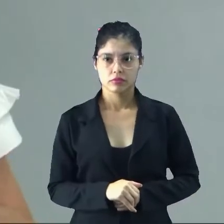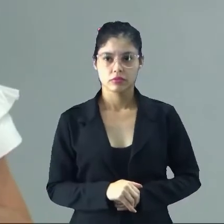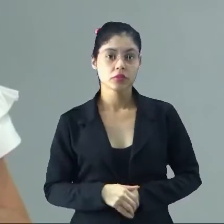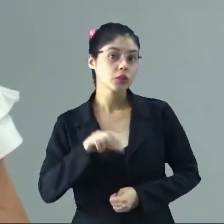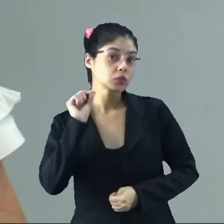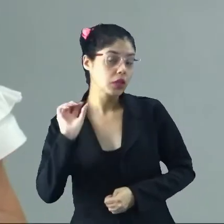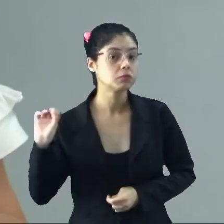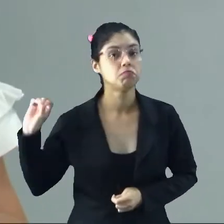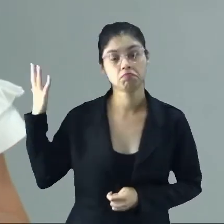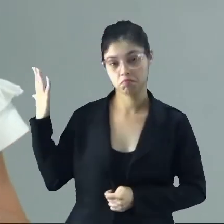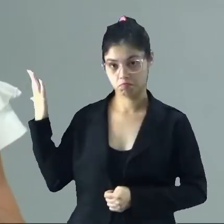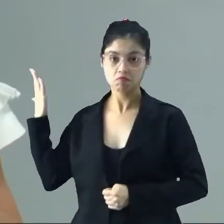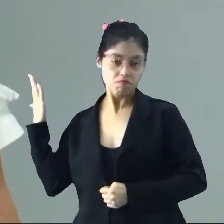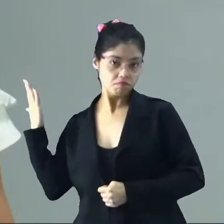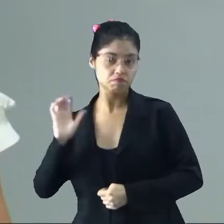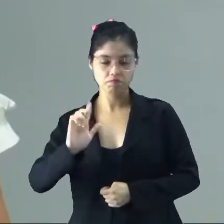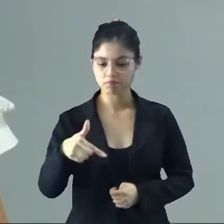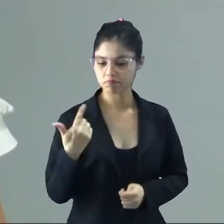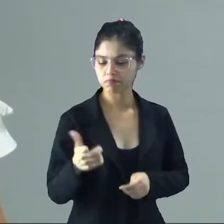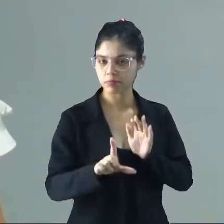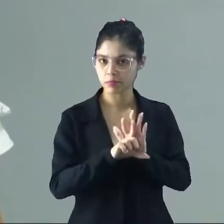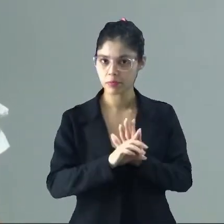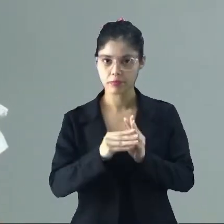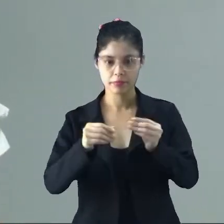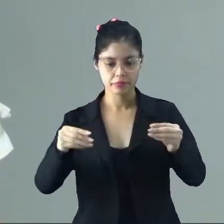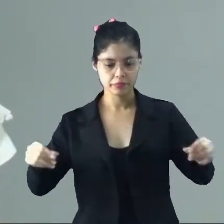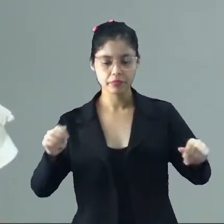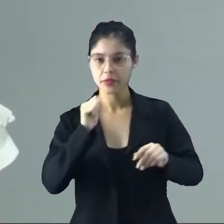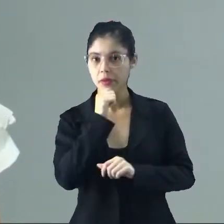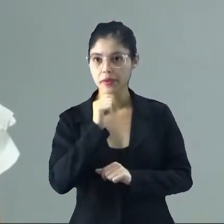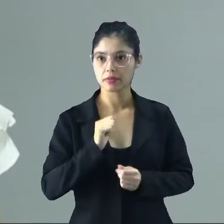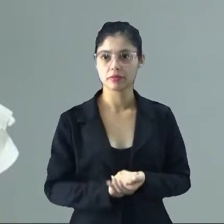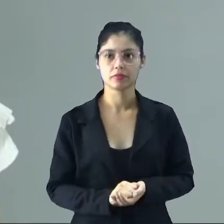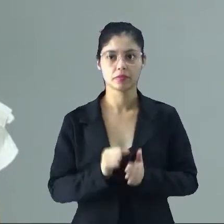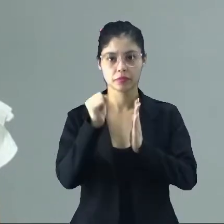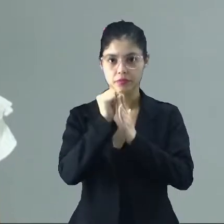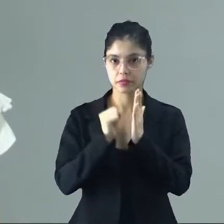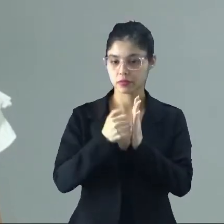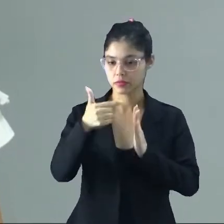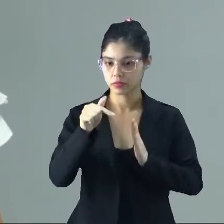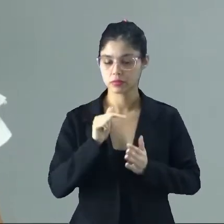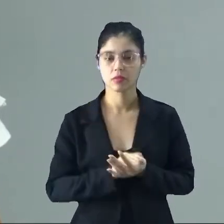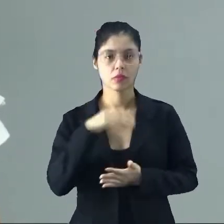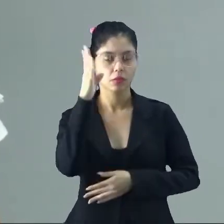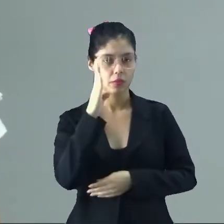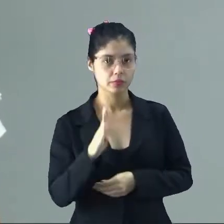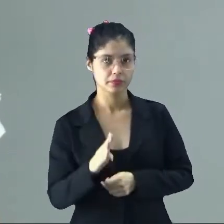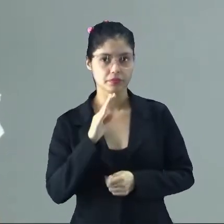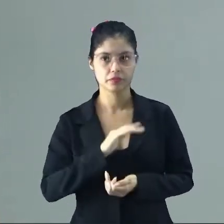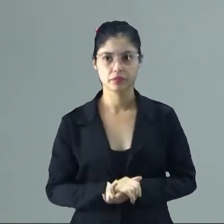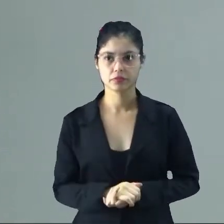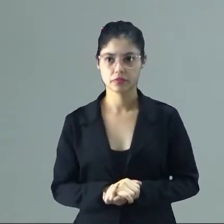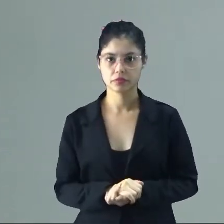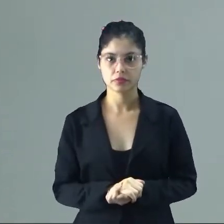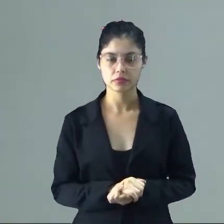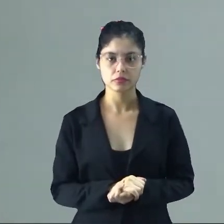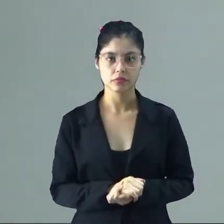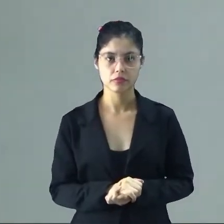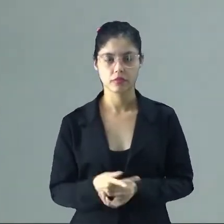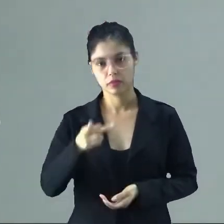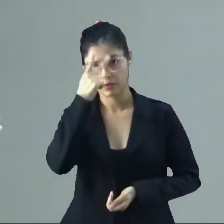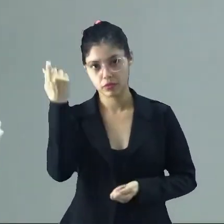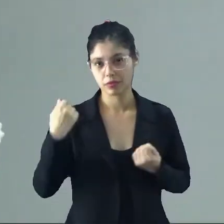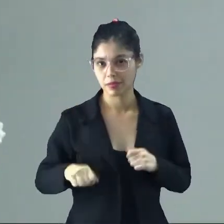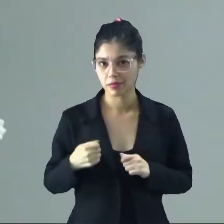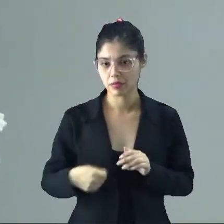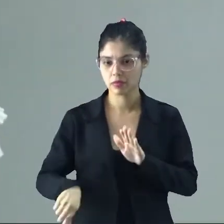O que acontece, né? Depois da lei de terras aí, lá do século XVII, no Brasil, a pessoa